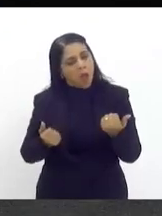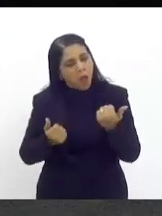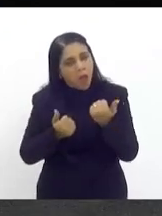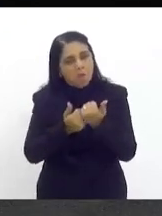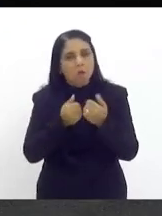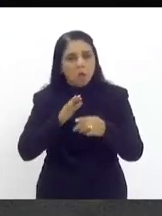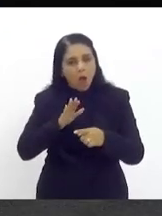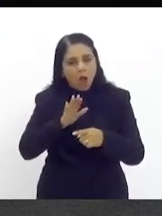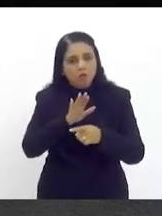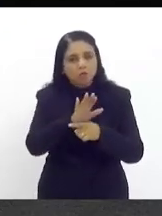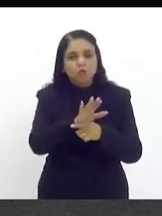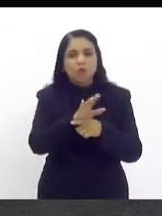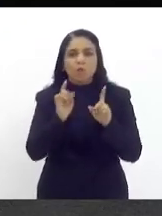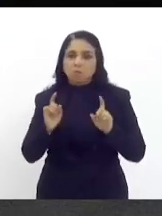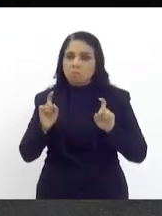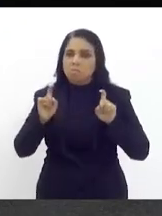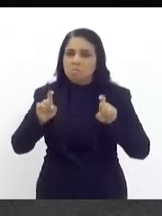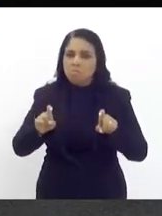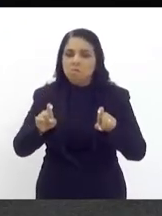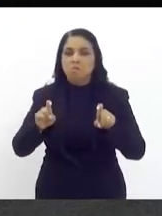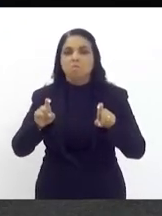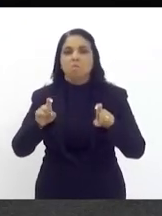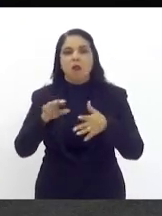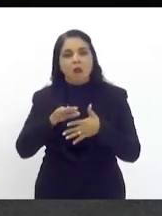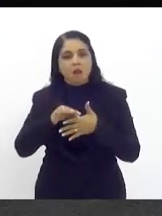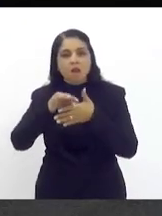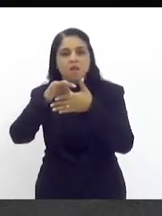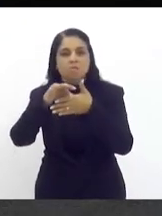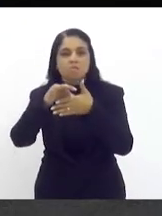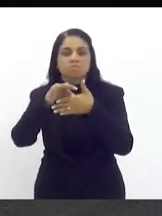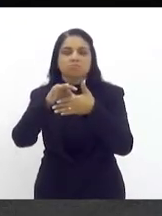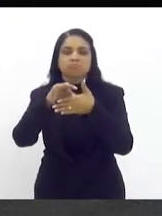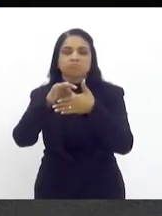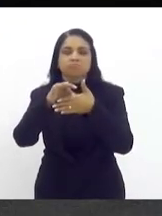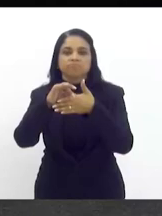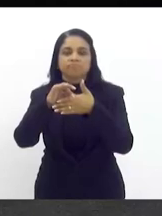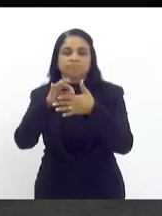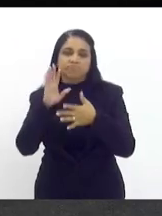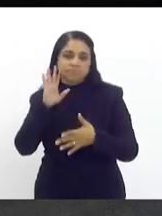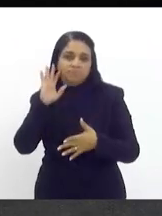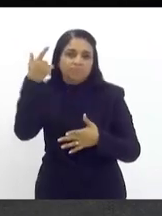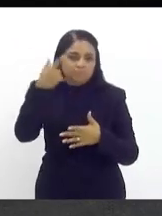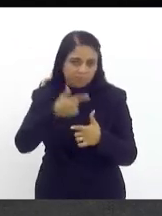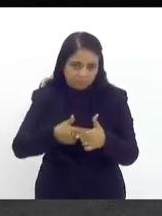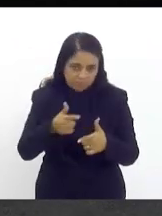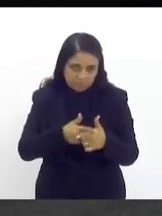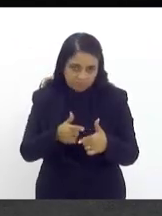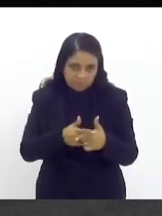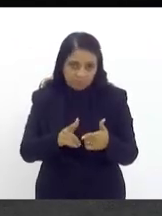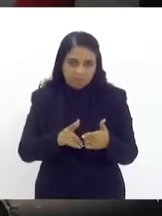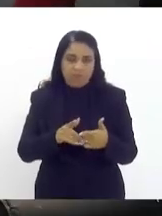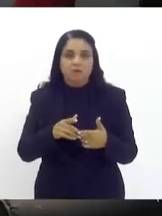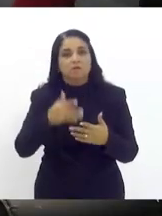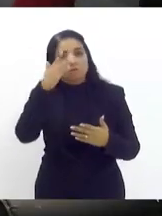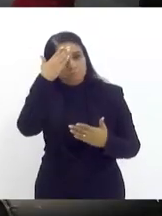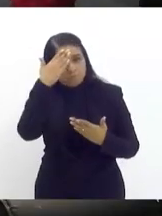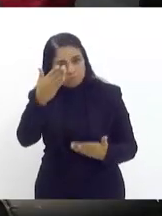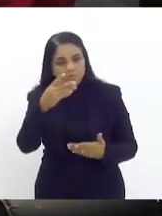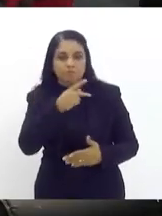mandato, e com a sua liderança, para que nós sejamos a ponte na solução desse problema. Obrigada, presidente.